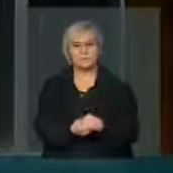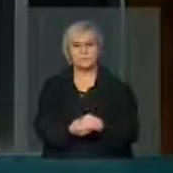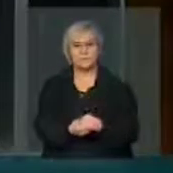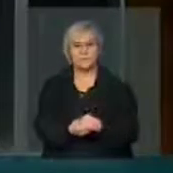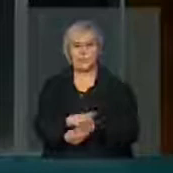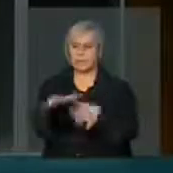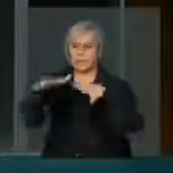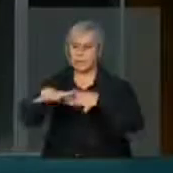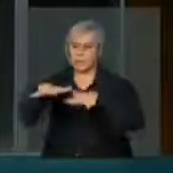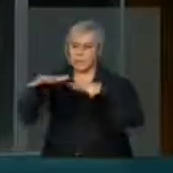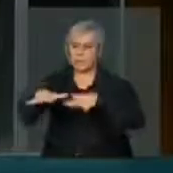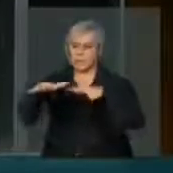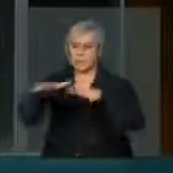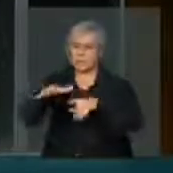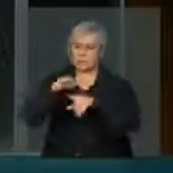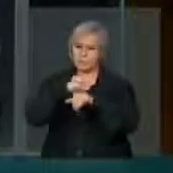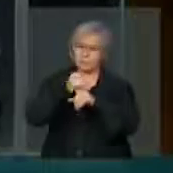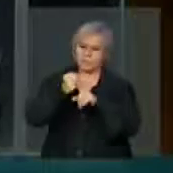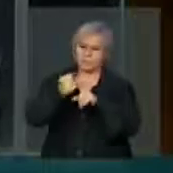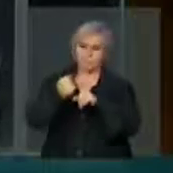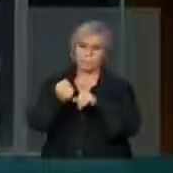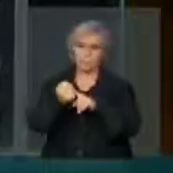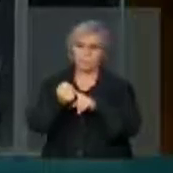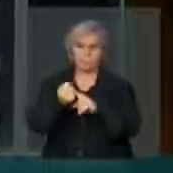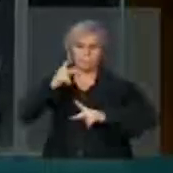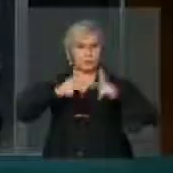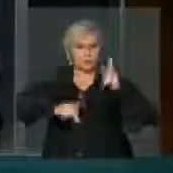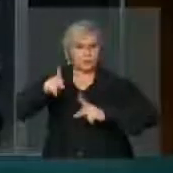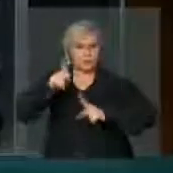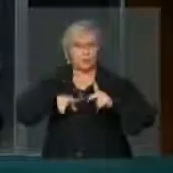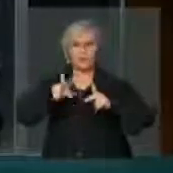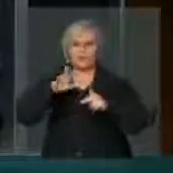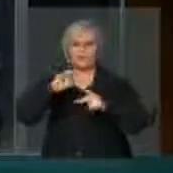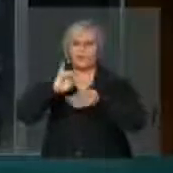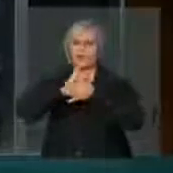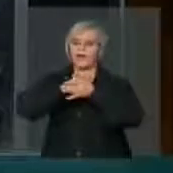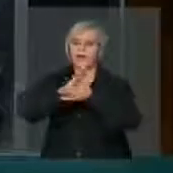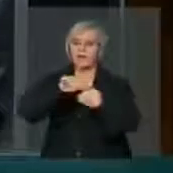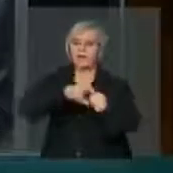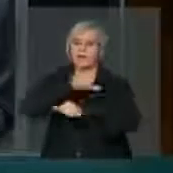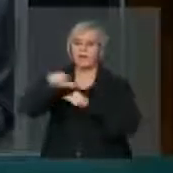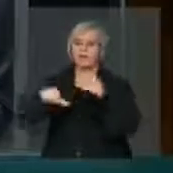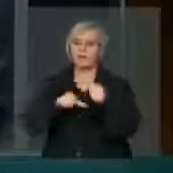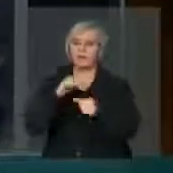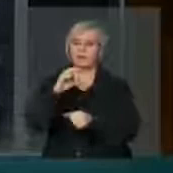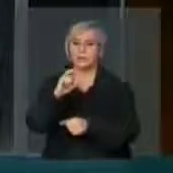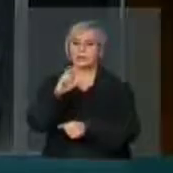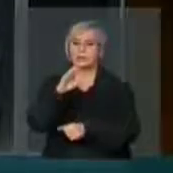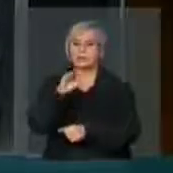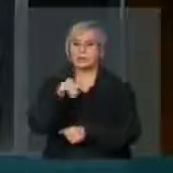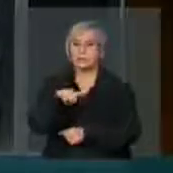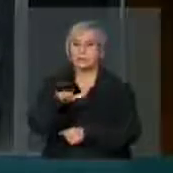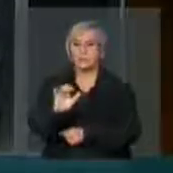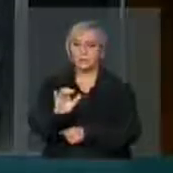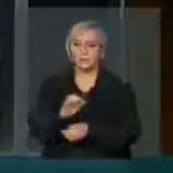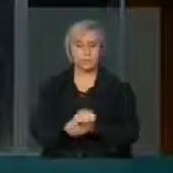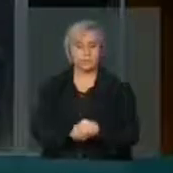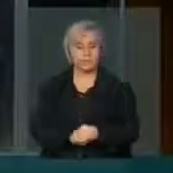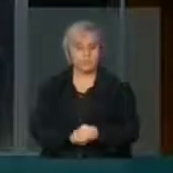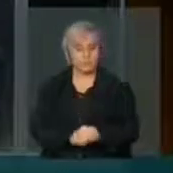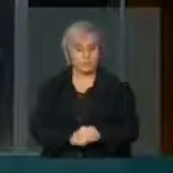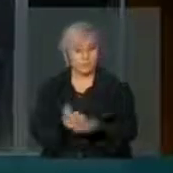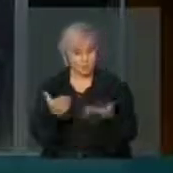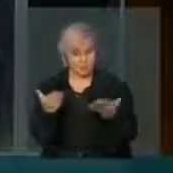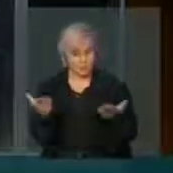manifestações sociais e populares. Esse é o objetivo central, porque, na